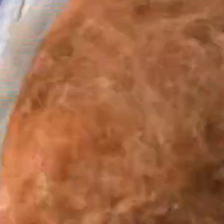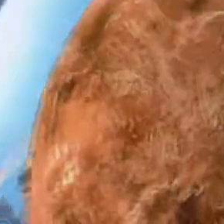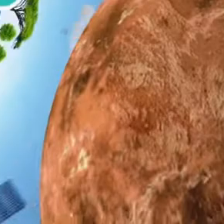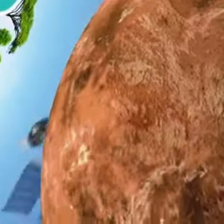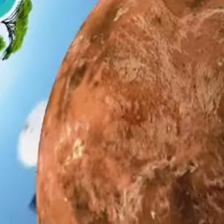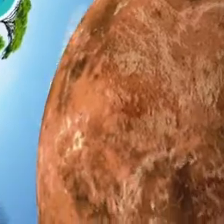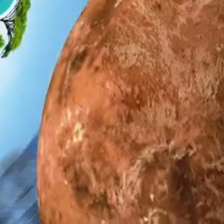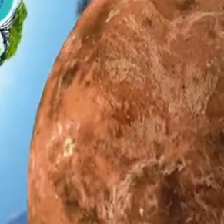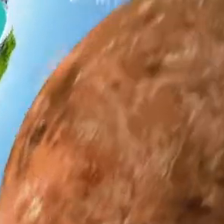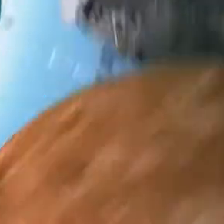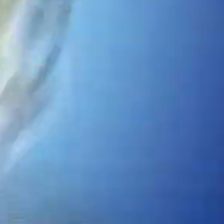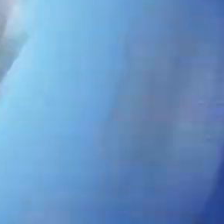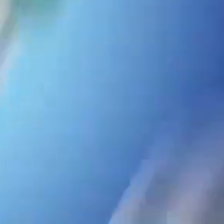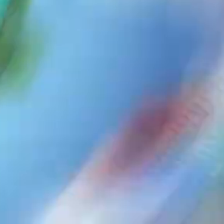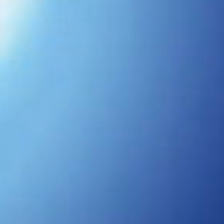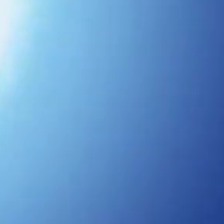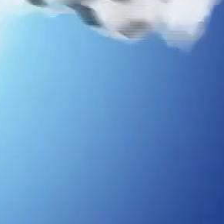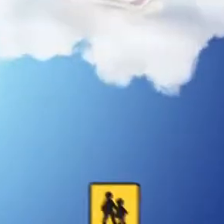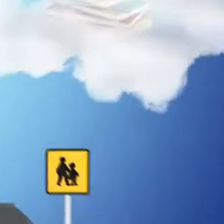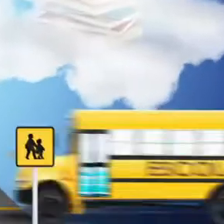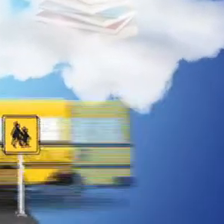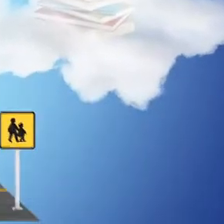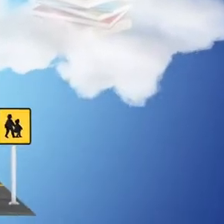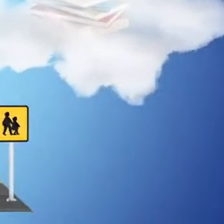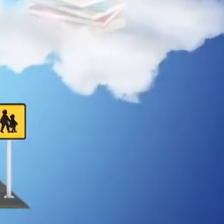tchau, tchau!